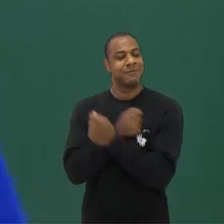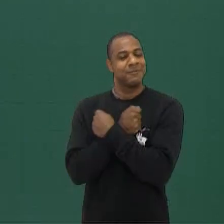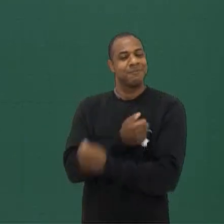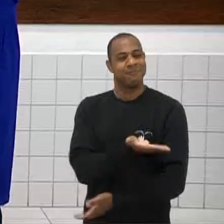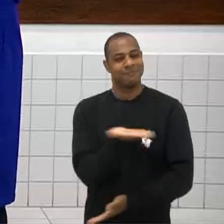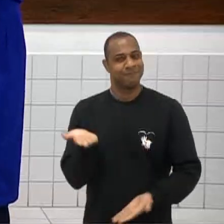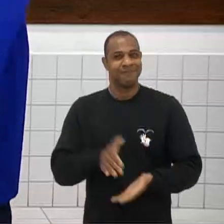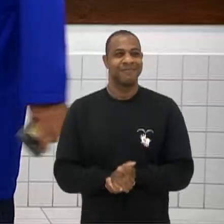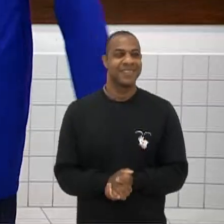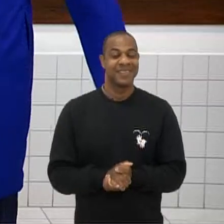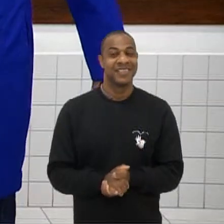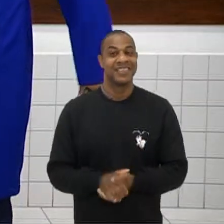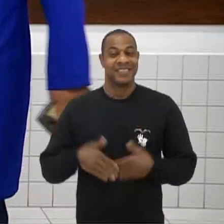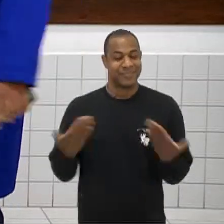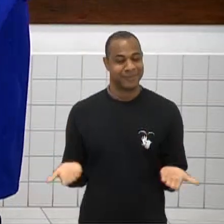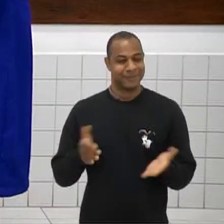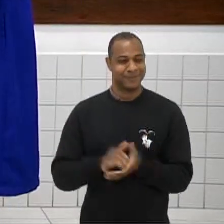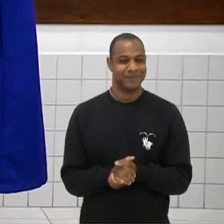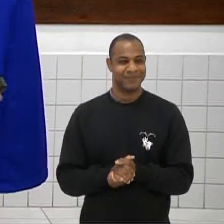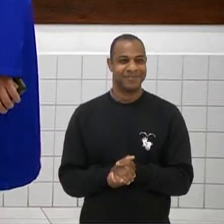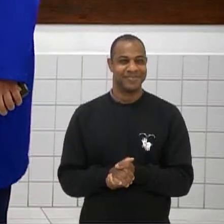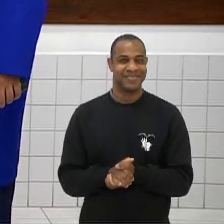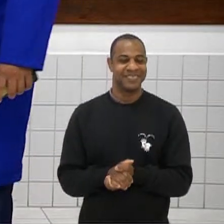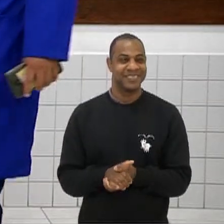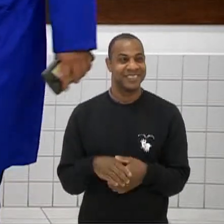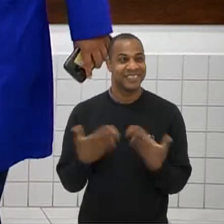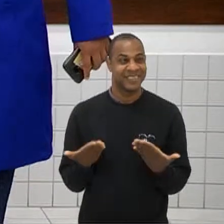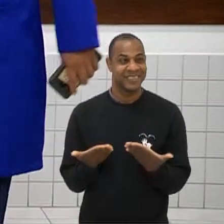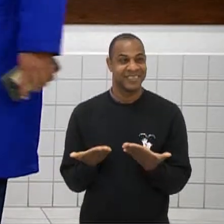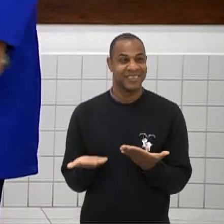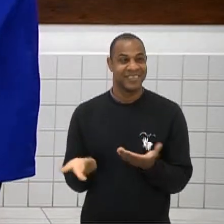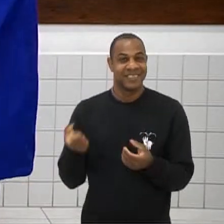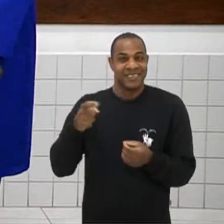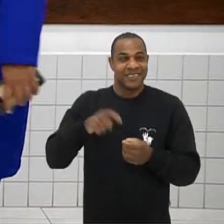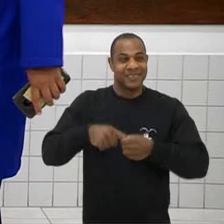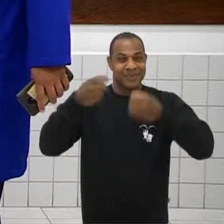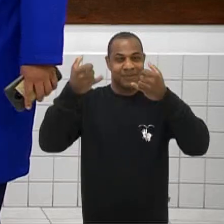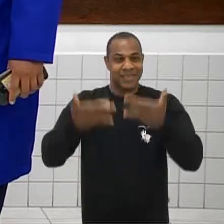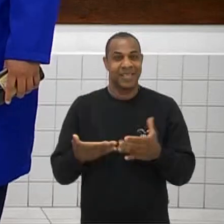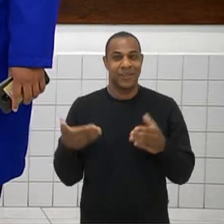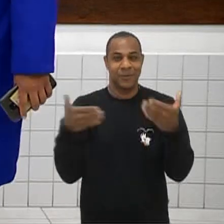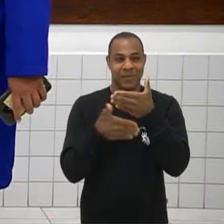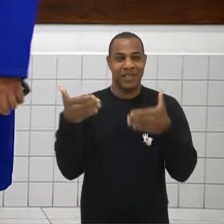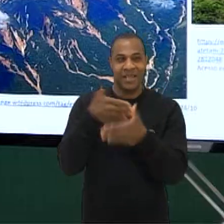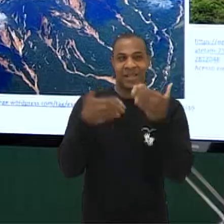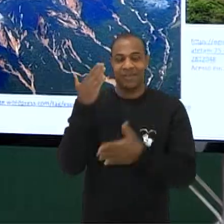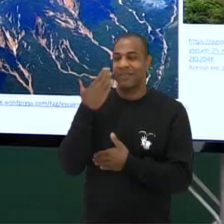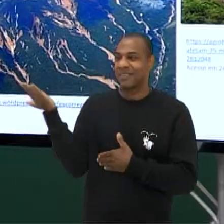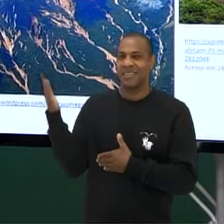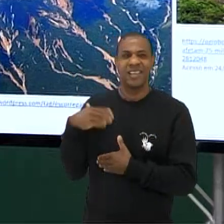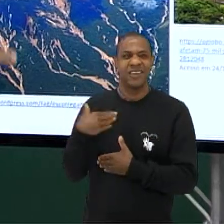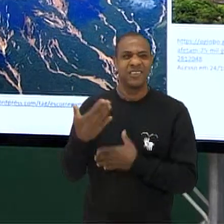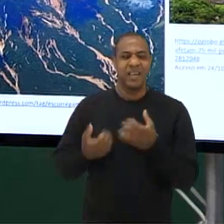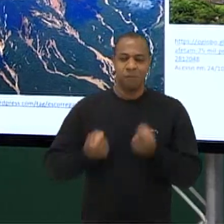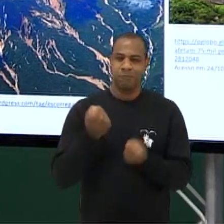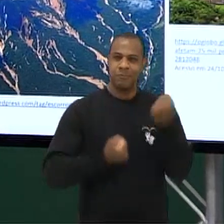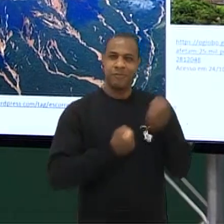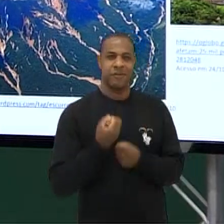abraço para você Vamos lá Queridos, vamos voltar um pouquinho Sobre esse slide aqui Como eu vejo no litoral Isso aqui a gente sofreu bastante com